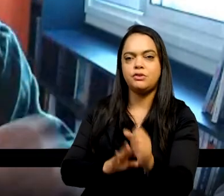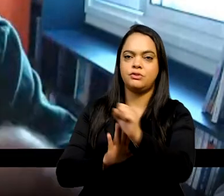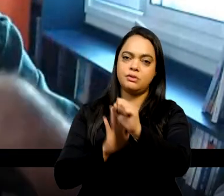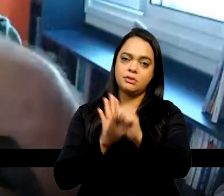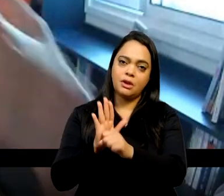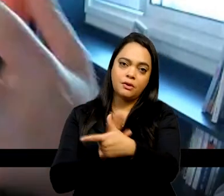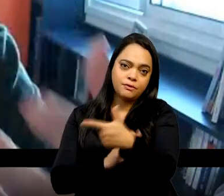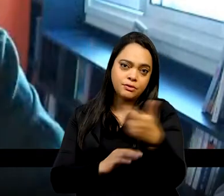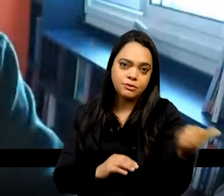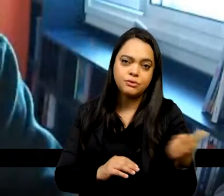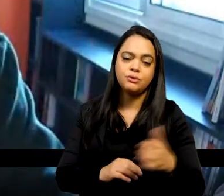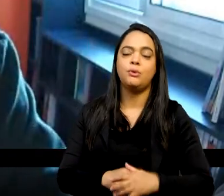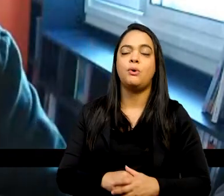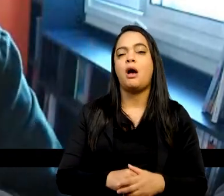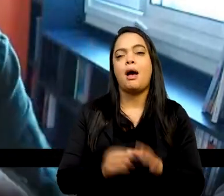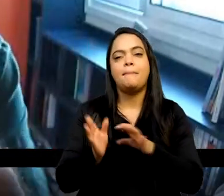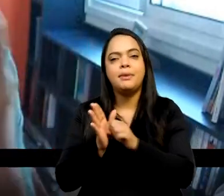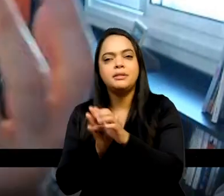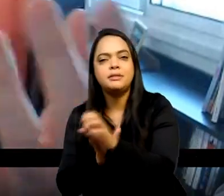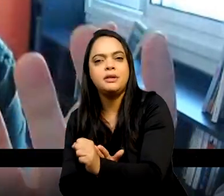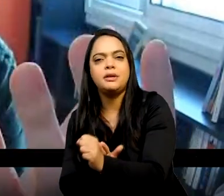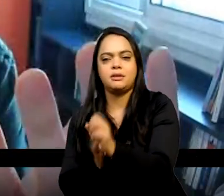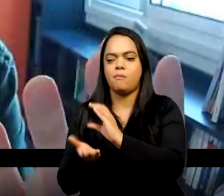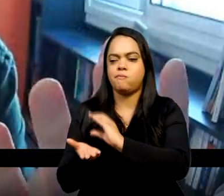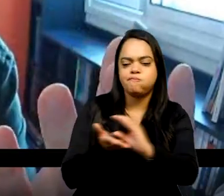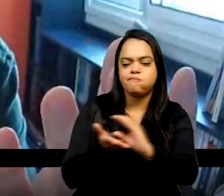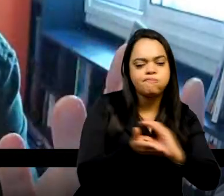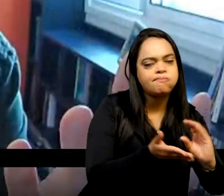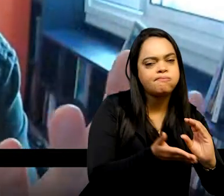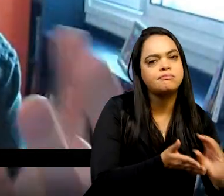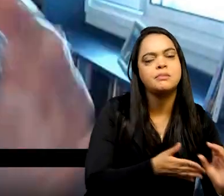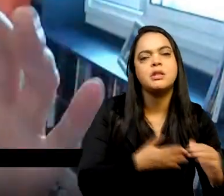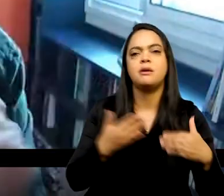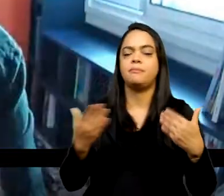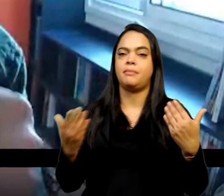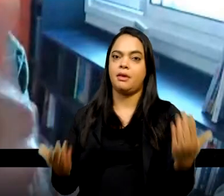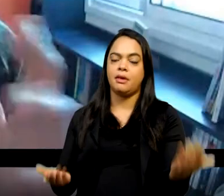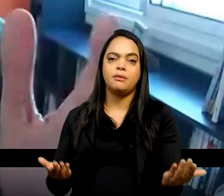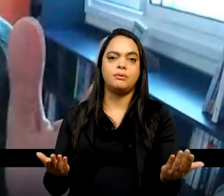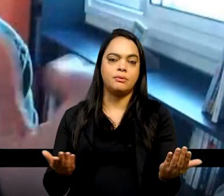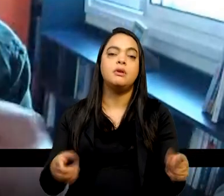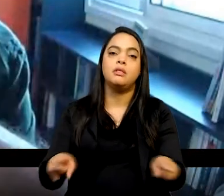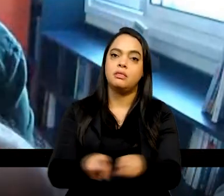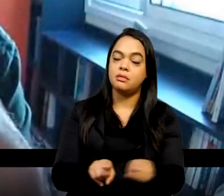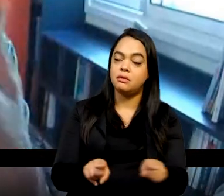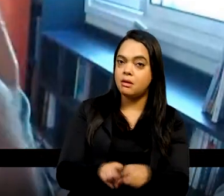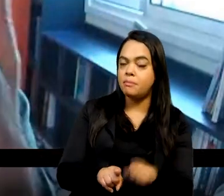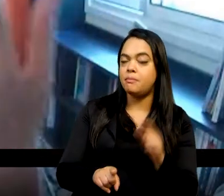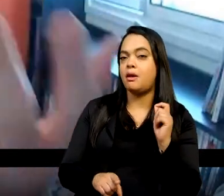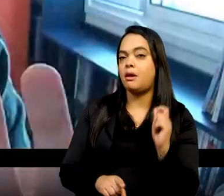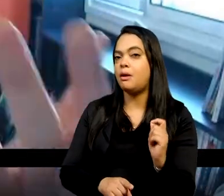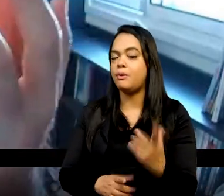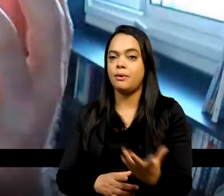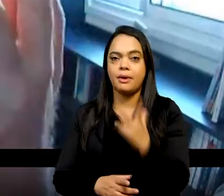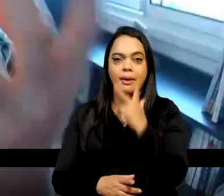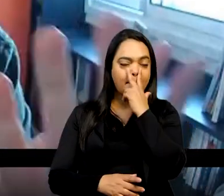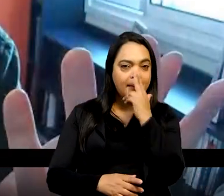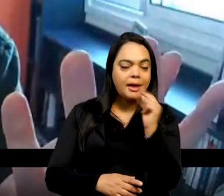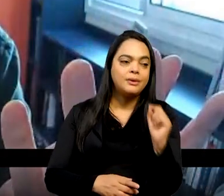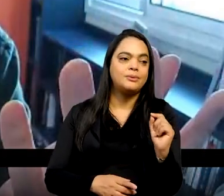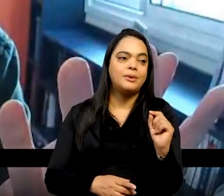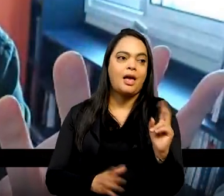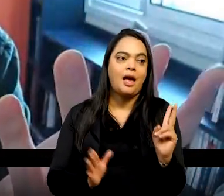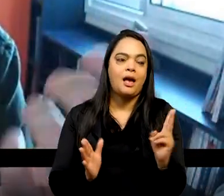pesquisa, condições de financiamento, próprio acesso aos arquivos. Então, isso também foi criando outros tipos de